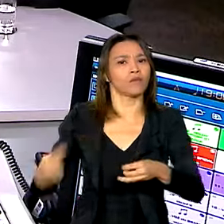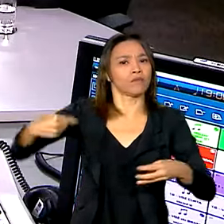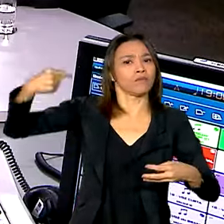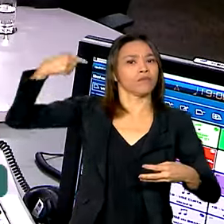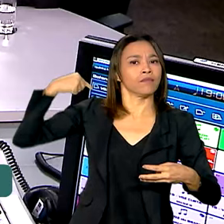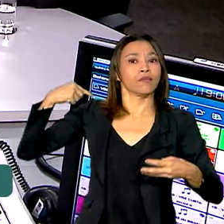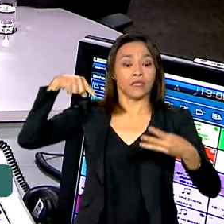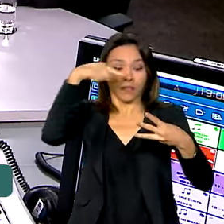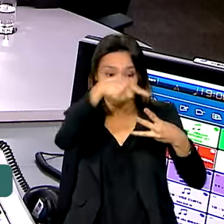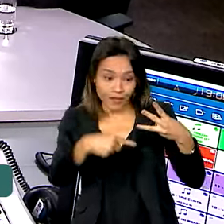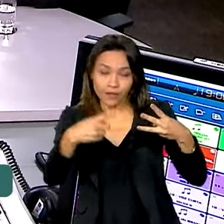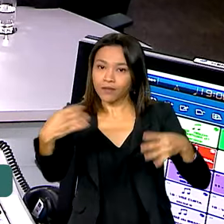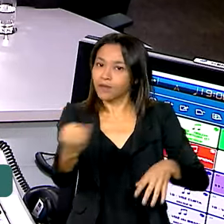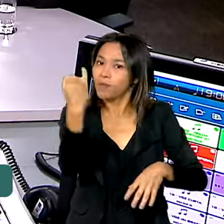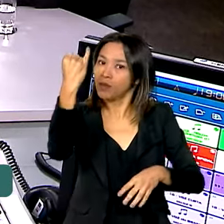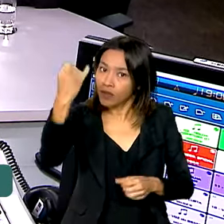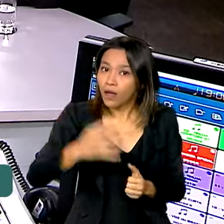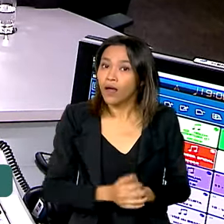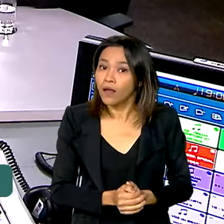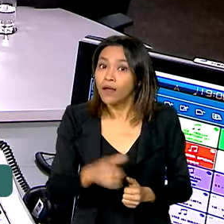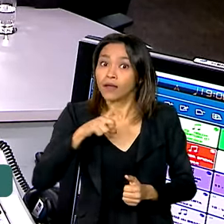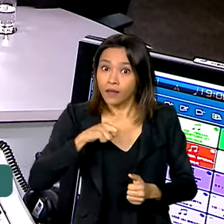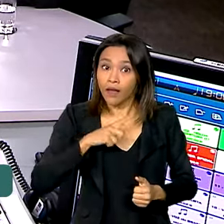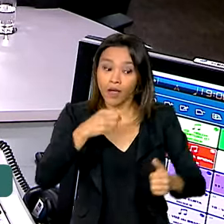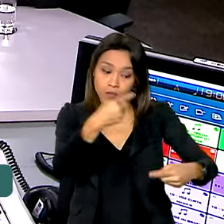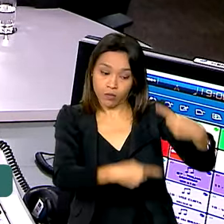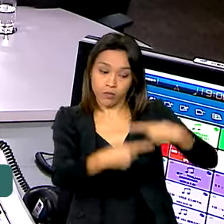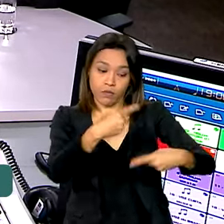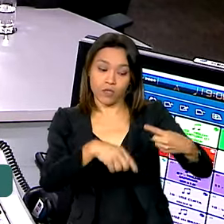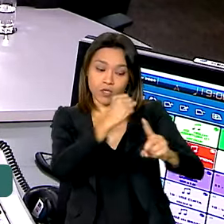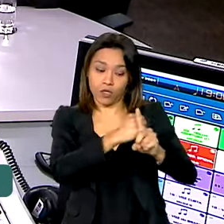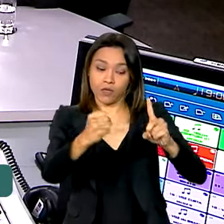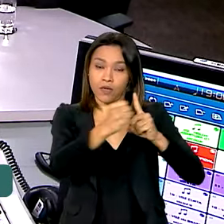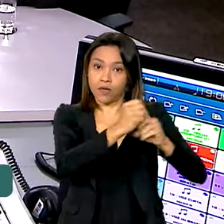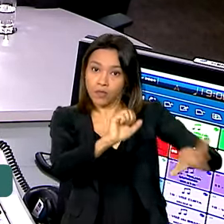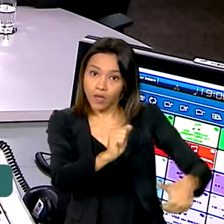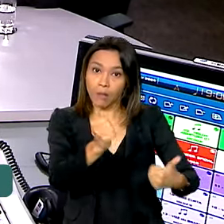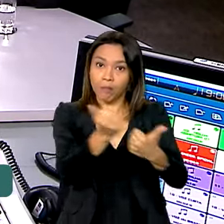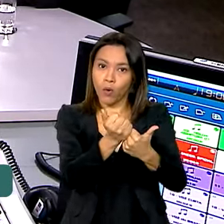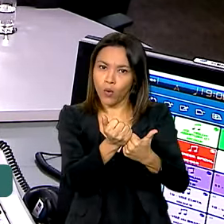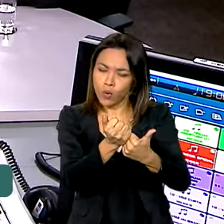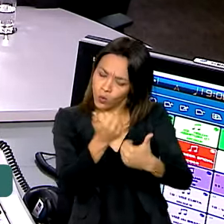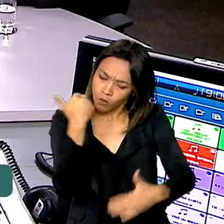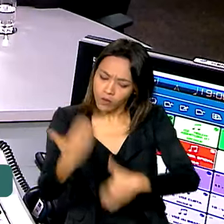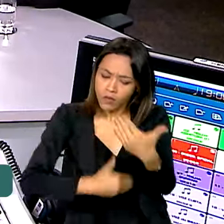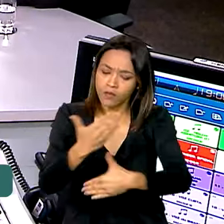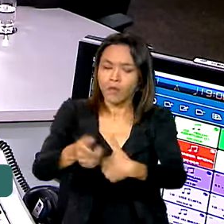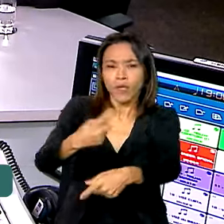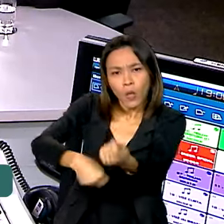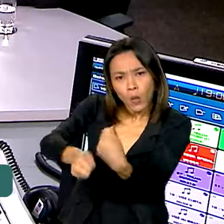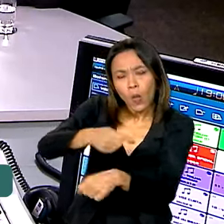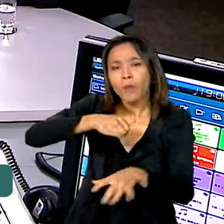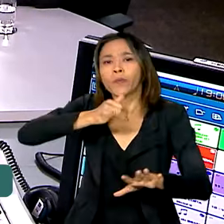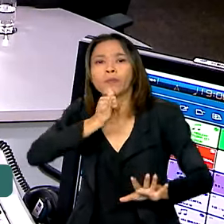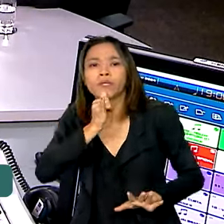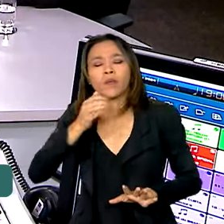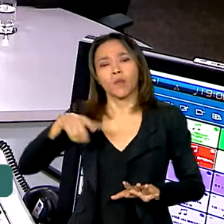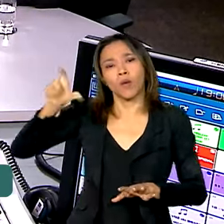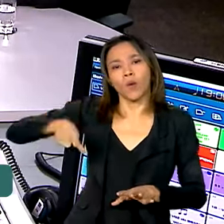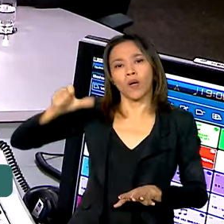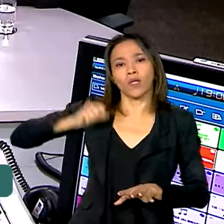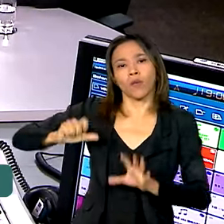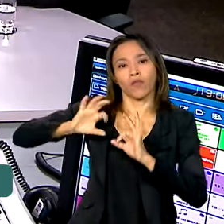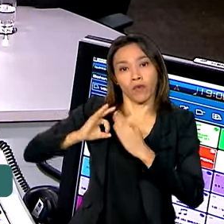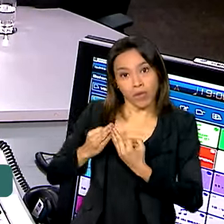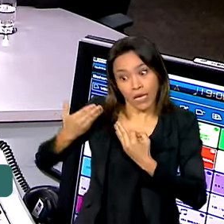tudo foi muito importante. E a gente tem políticas sociais que também geram crescimento econômico. A gente tem o próprio Bolsa Família,